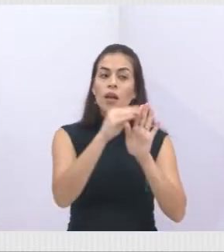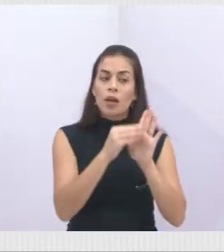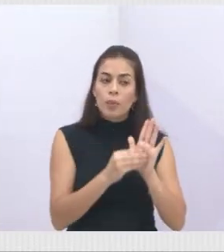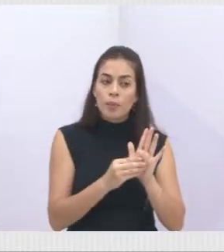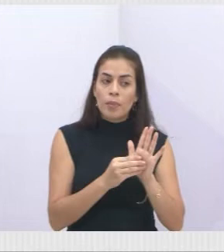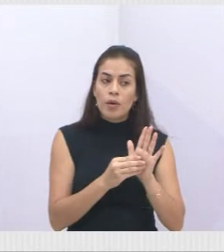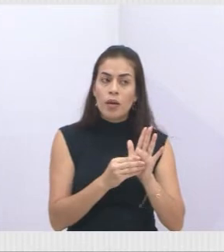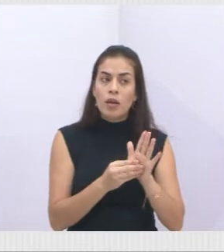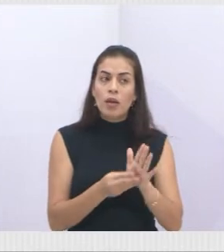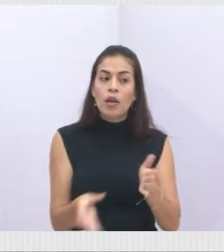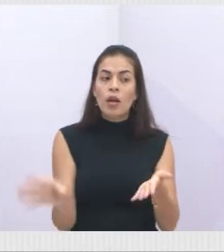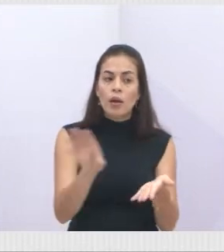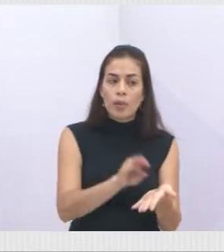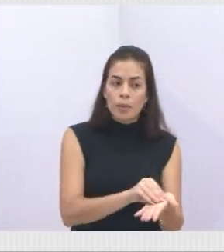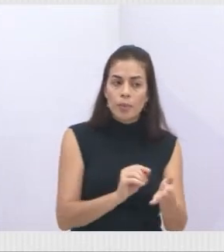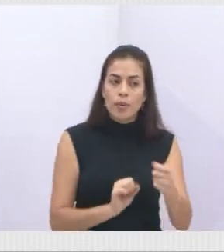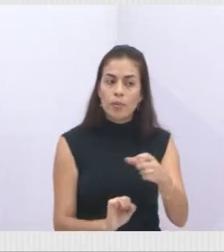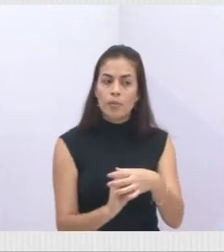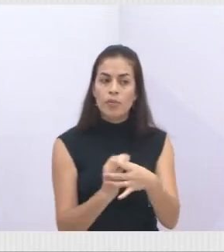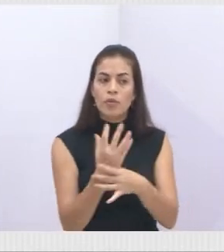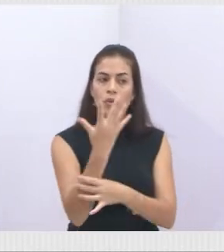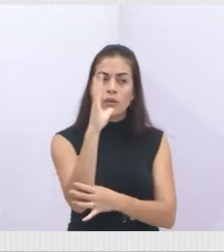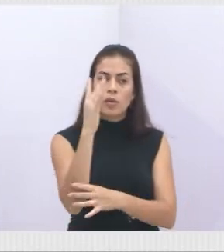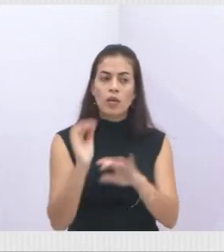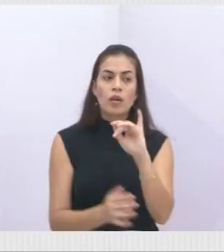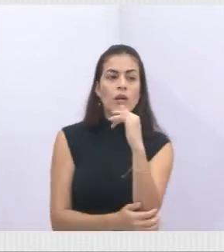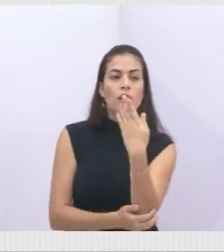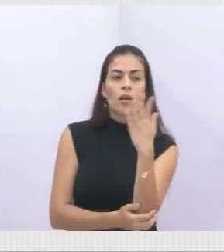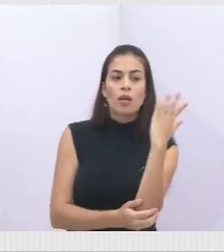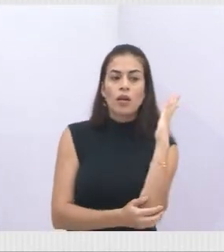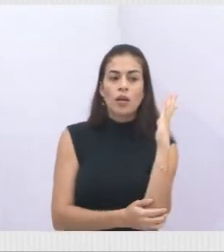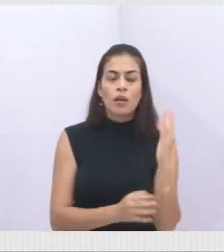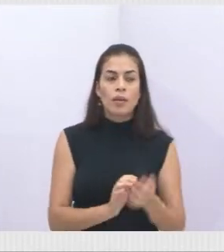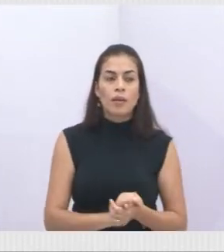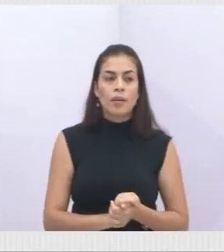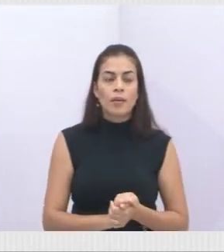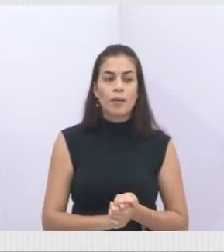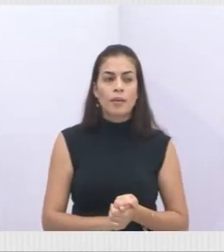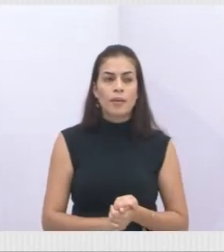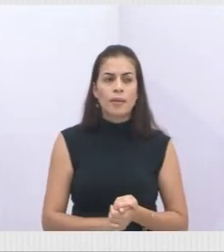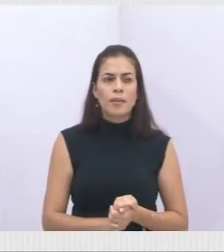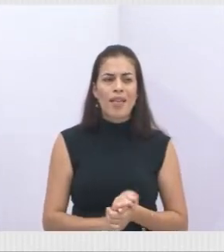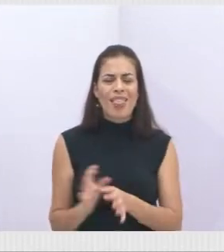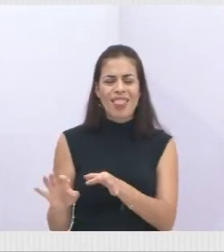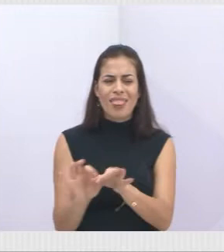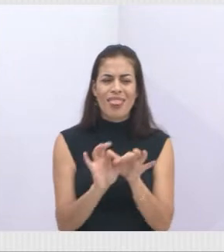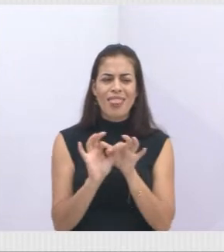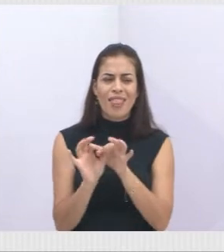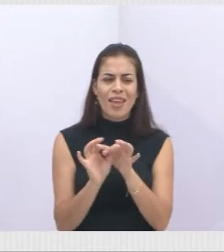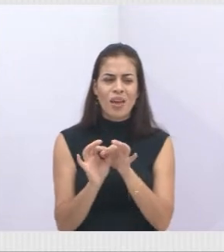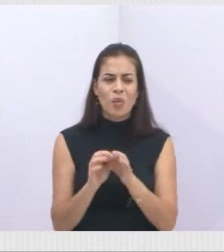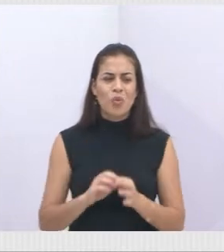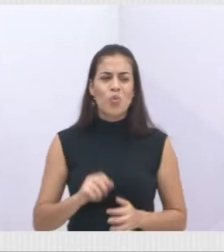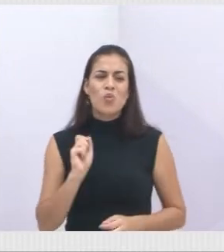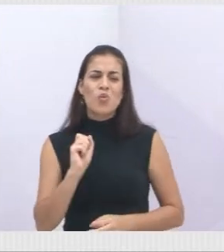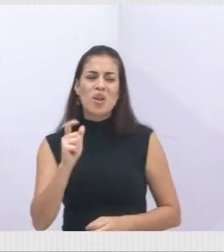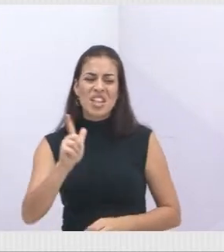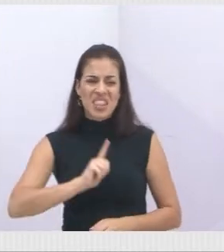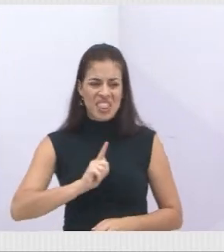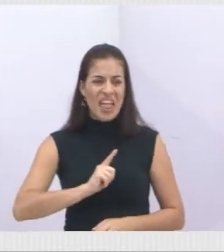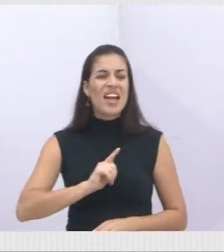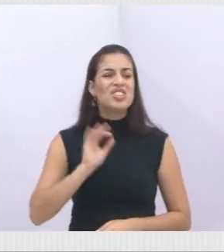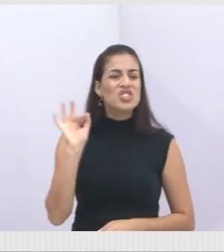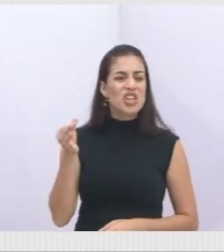onde é possível recompor, ligando fragmentos florestais já